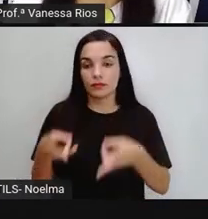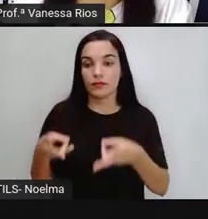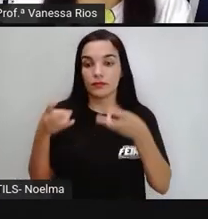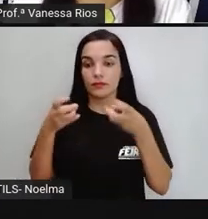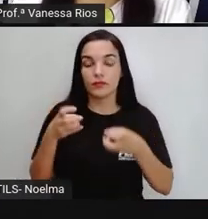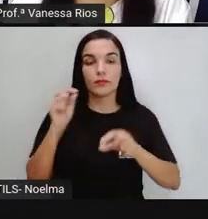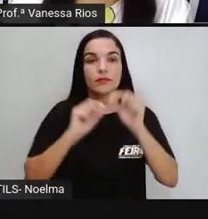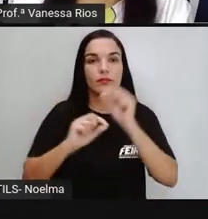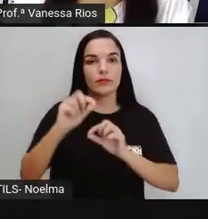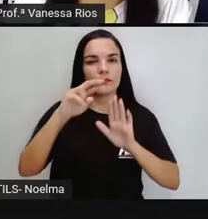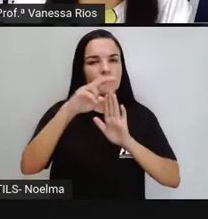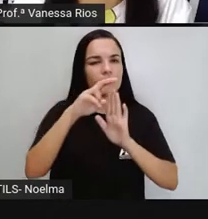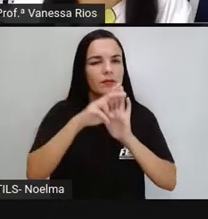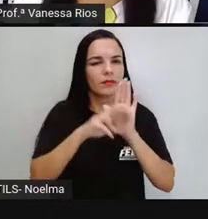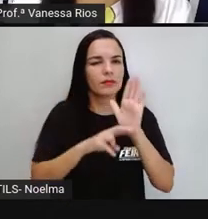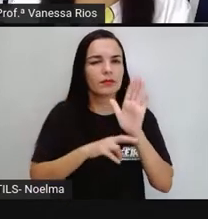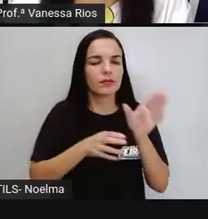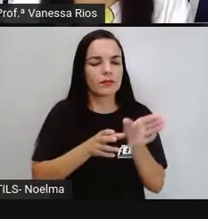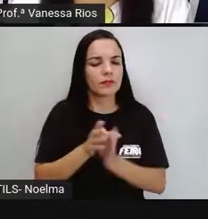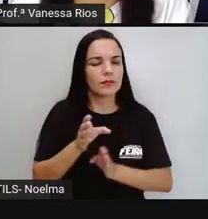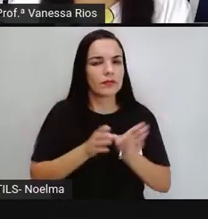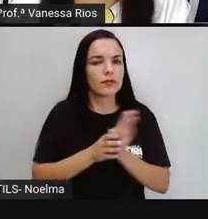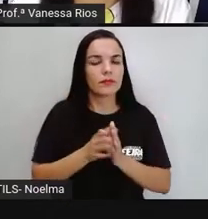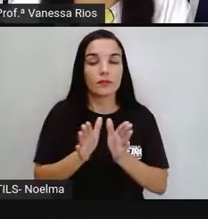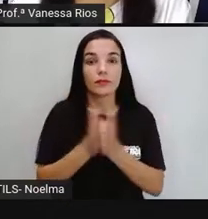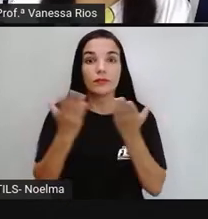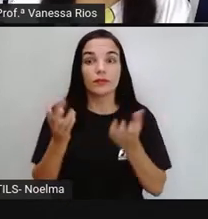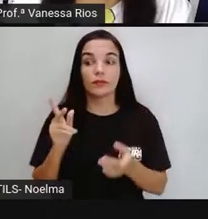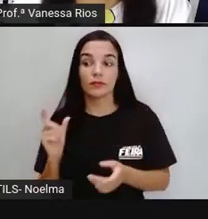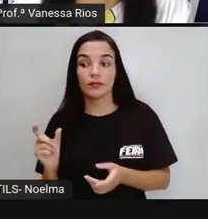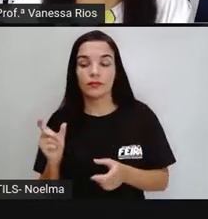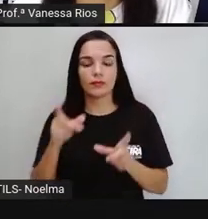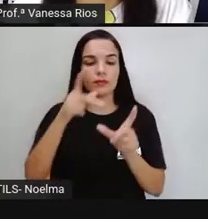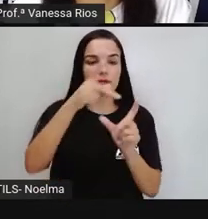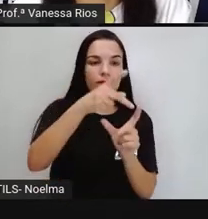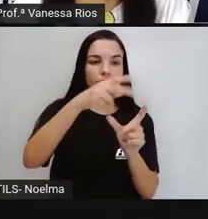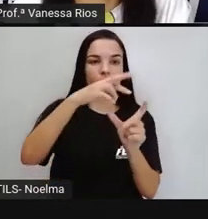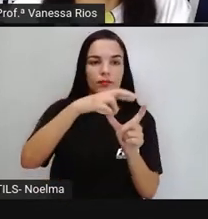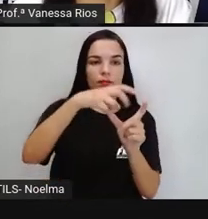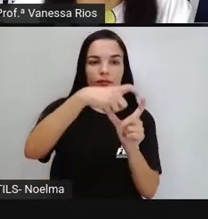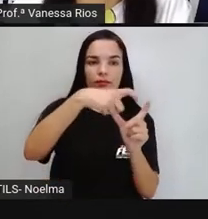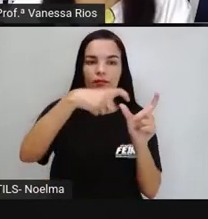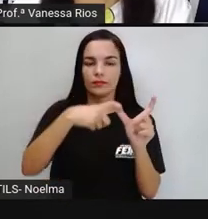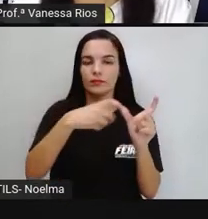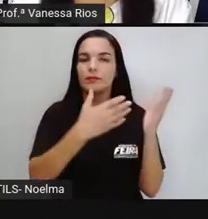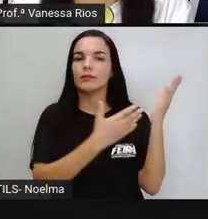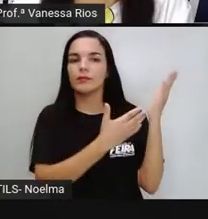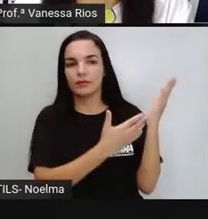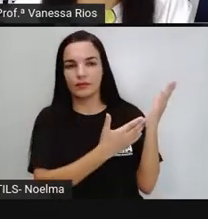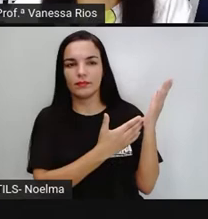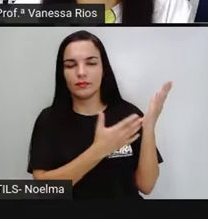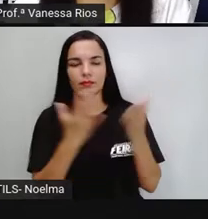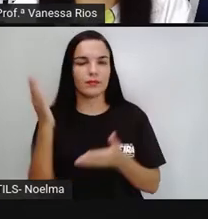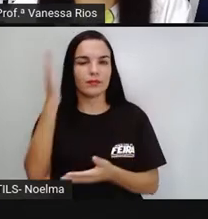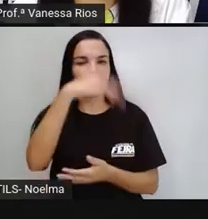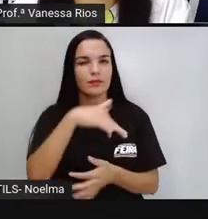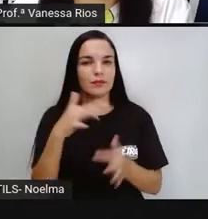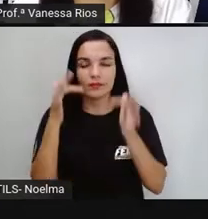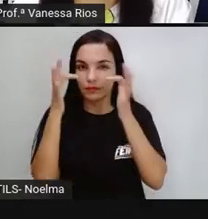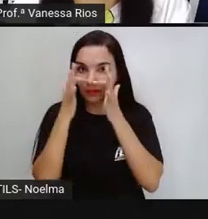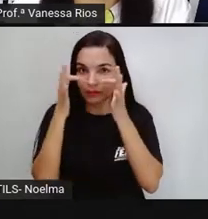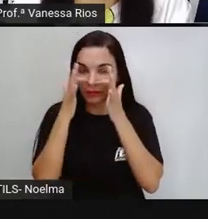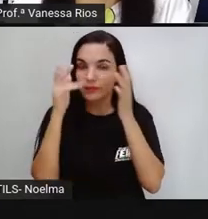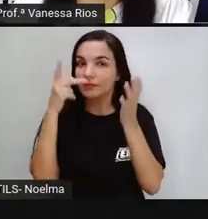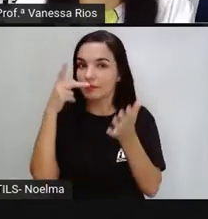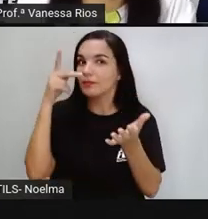regras que nos orientam quando as palavras são proparoxítonas. Então vamos prestar atenção